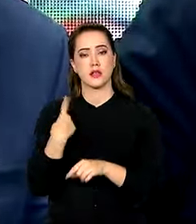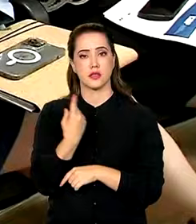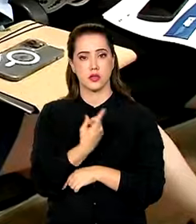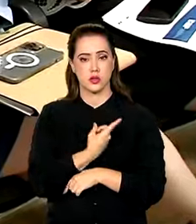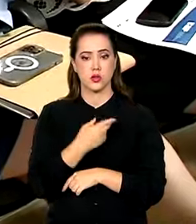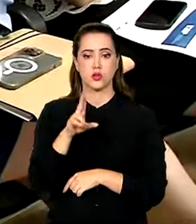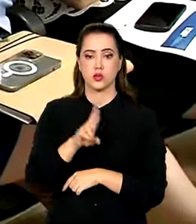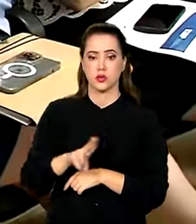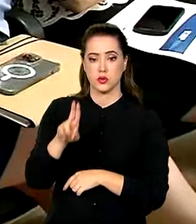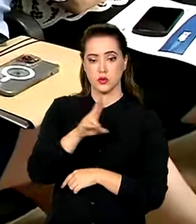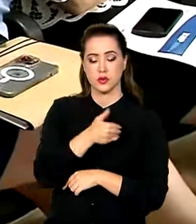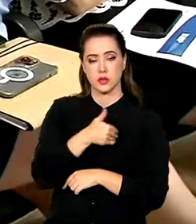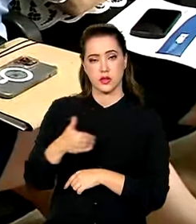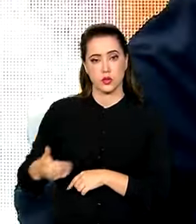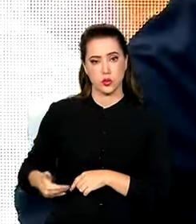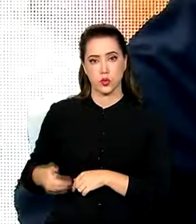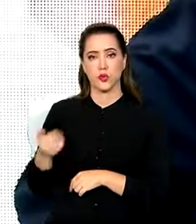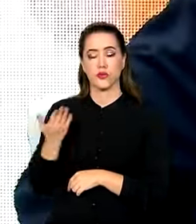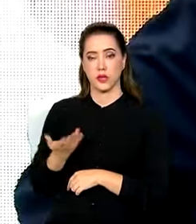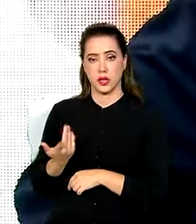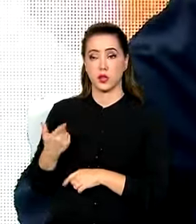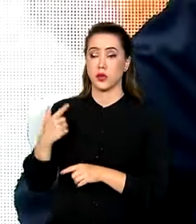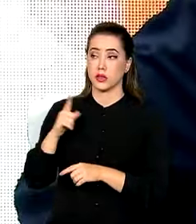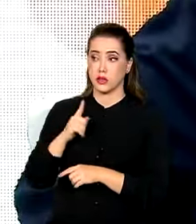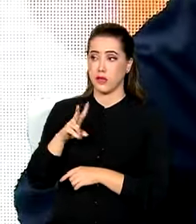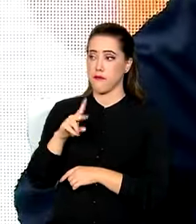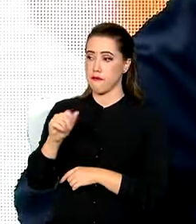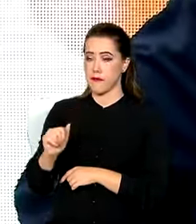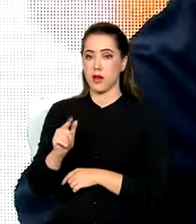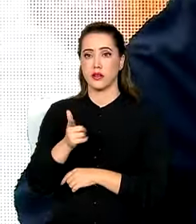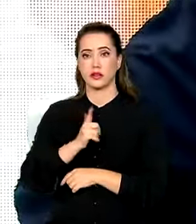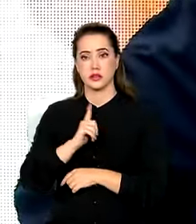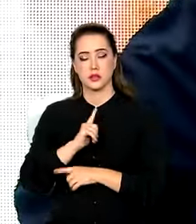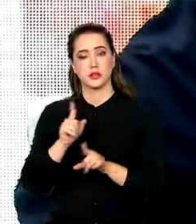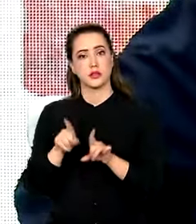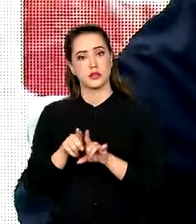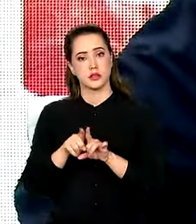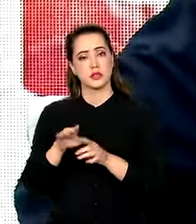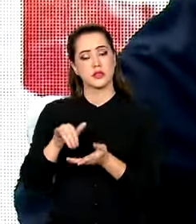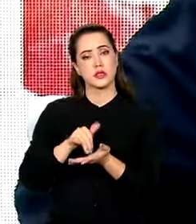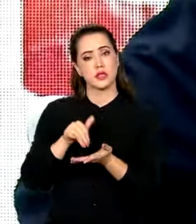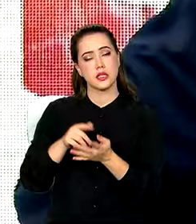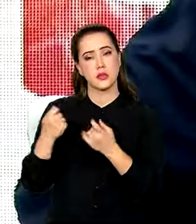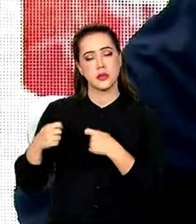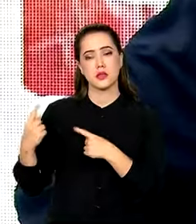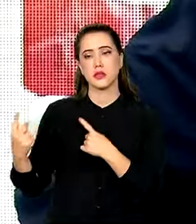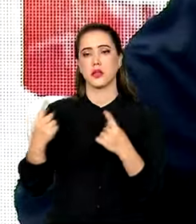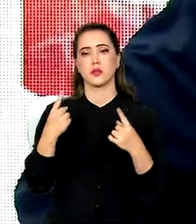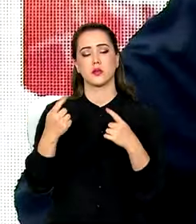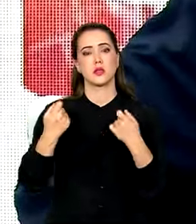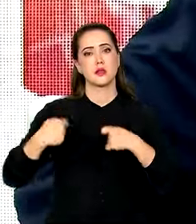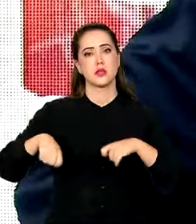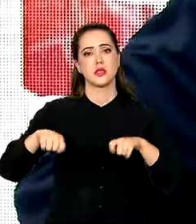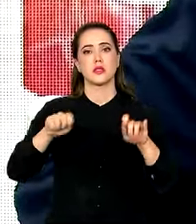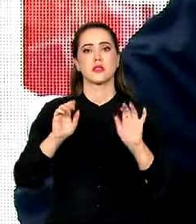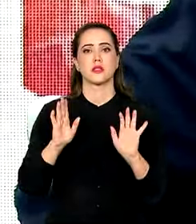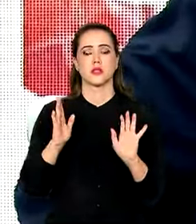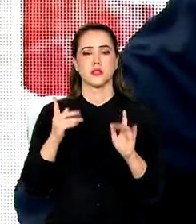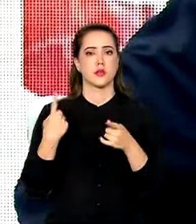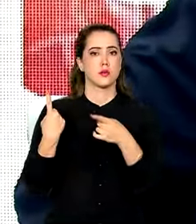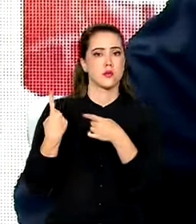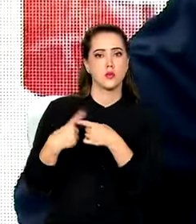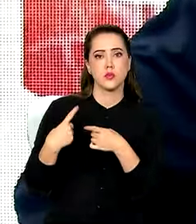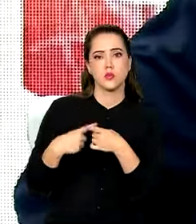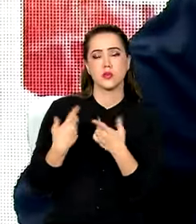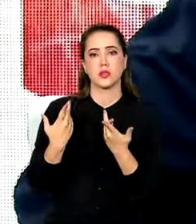universidades públicas federais. E é um trabalho que a Secretaria de Tafariq tem que fazer com cada universidade para identificar quais são os motivos dessa